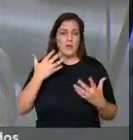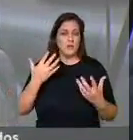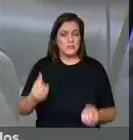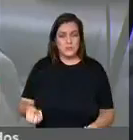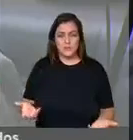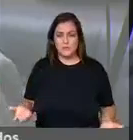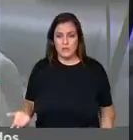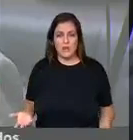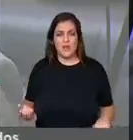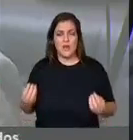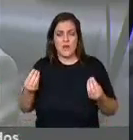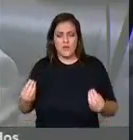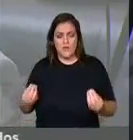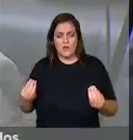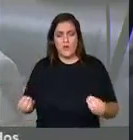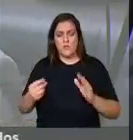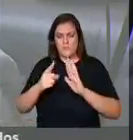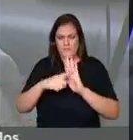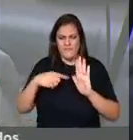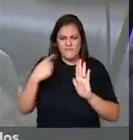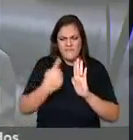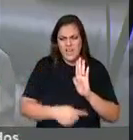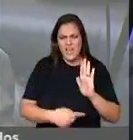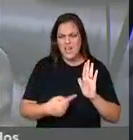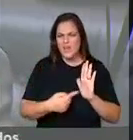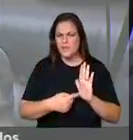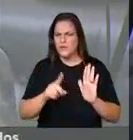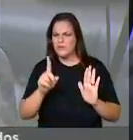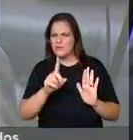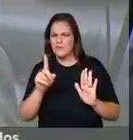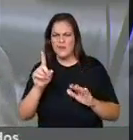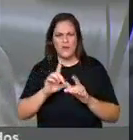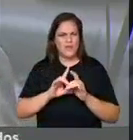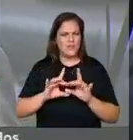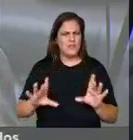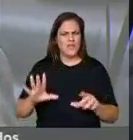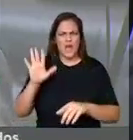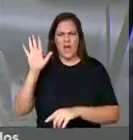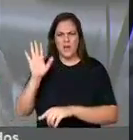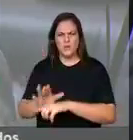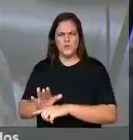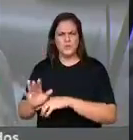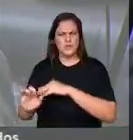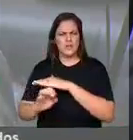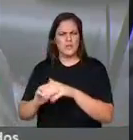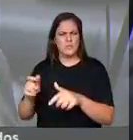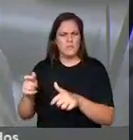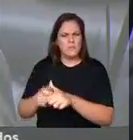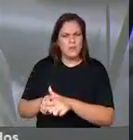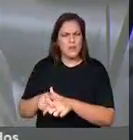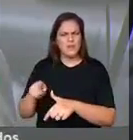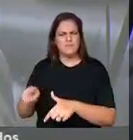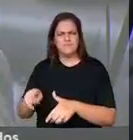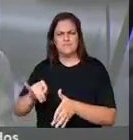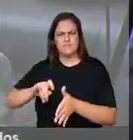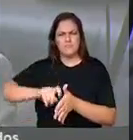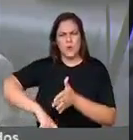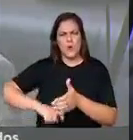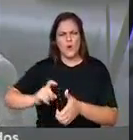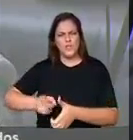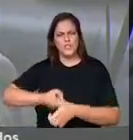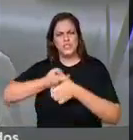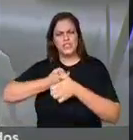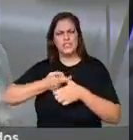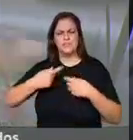governo tenha vetado a possibilidade do financiamento, refinanciamento para o